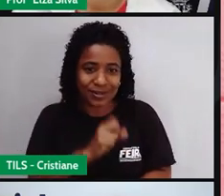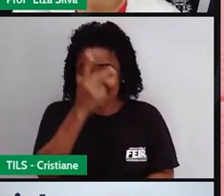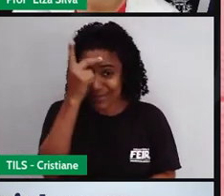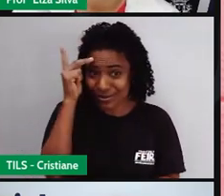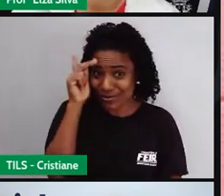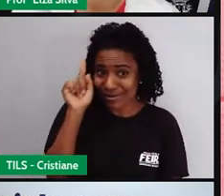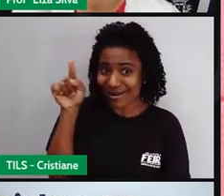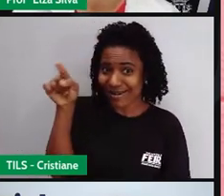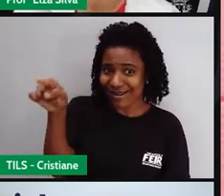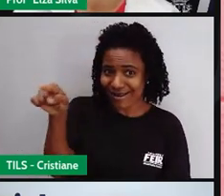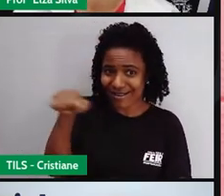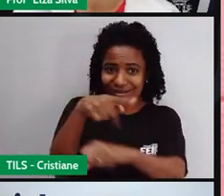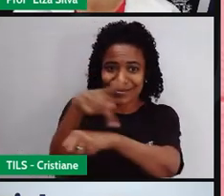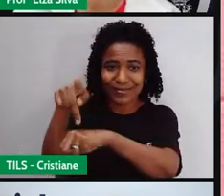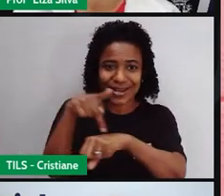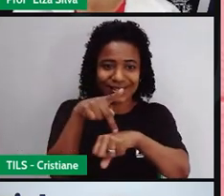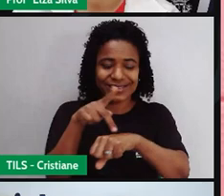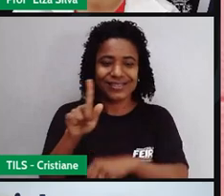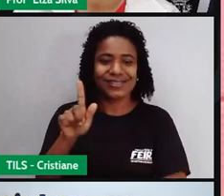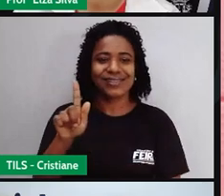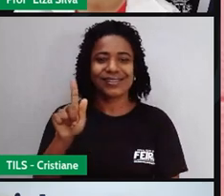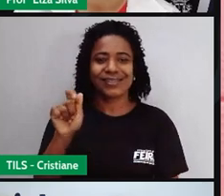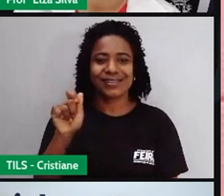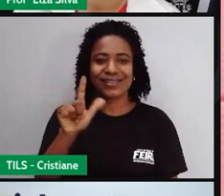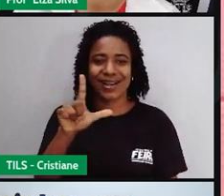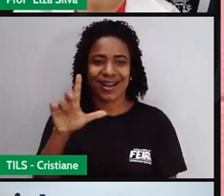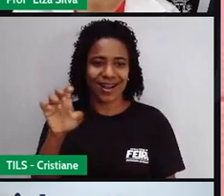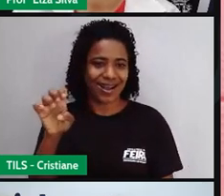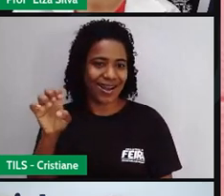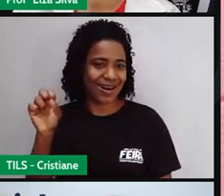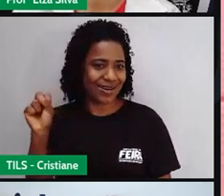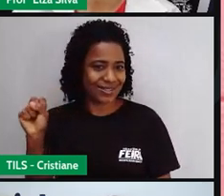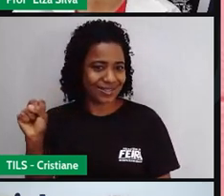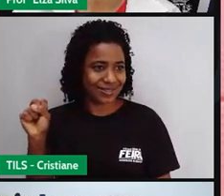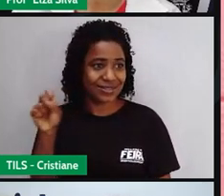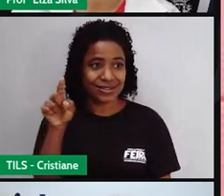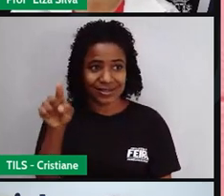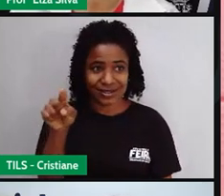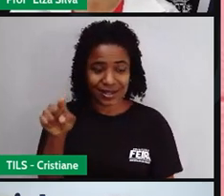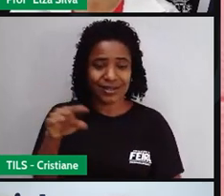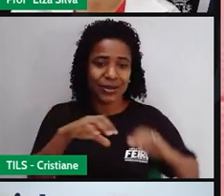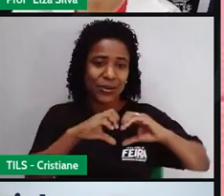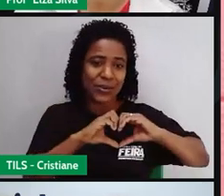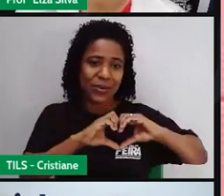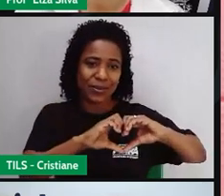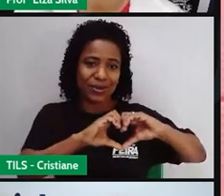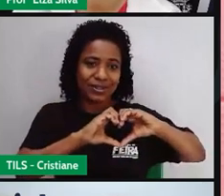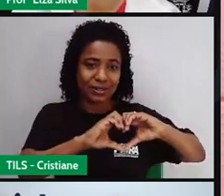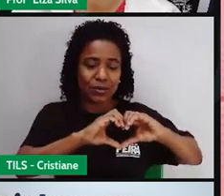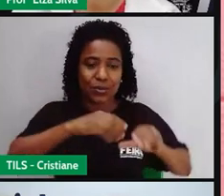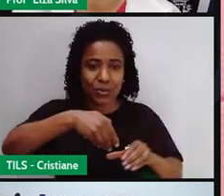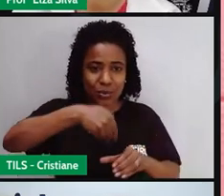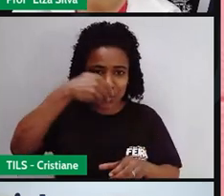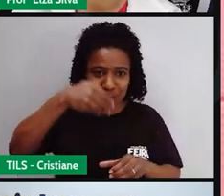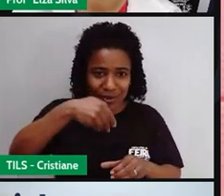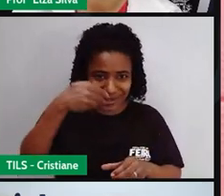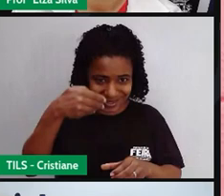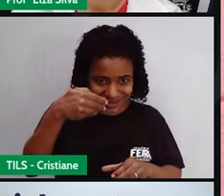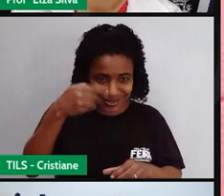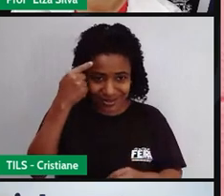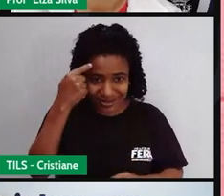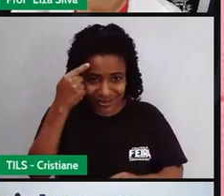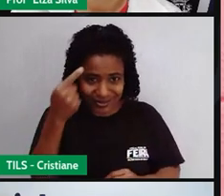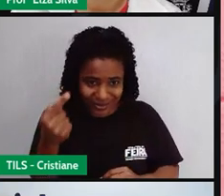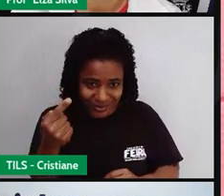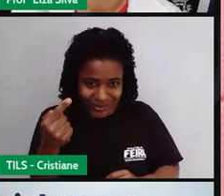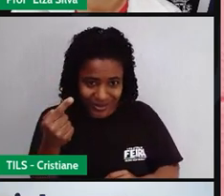mora lá no país de Gales. Os galeses, né? Então, você sabe um pouquinho mais a respeito? gostaria de